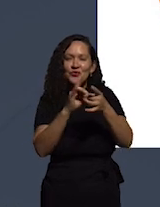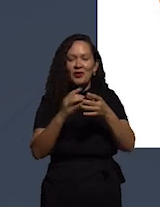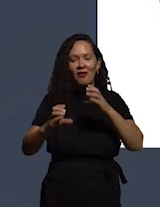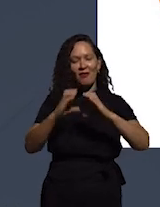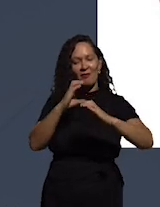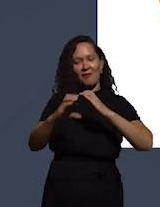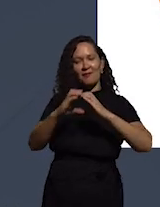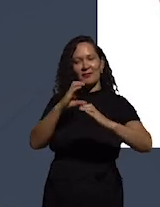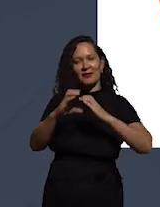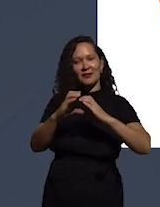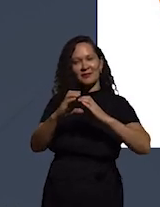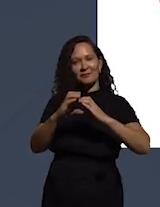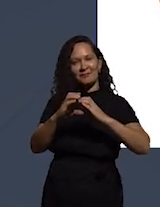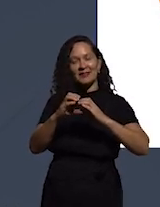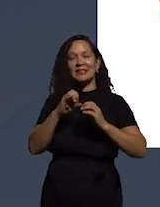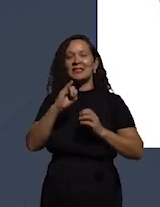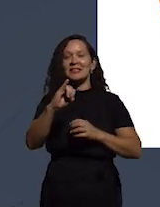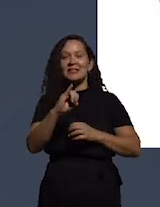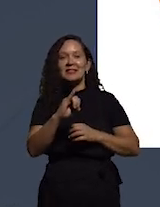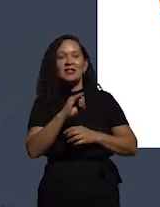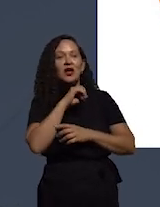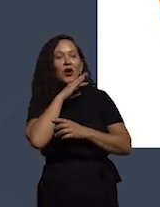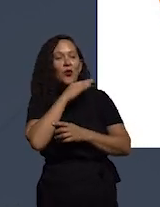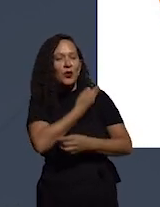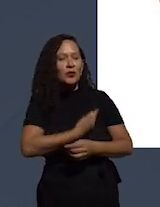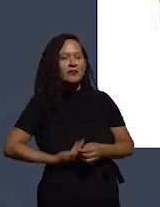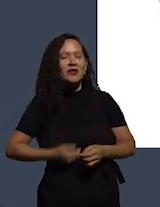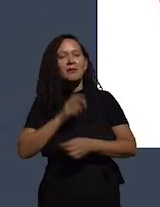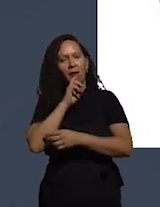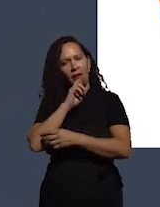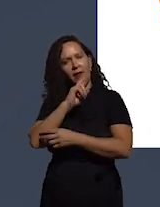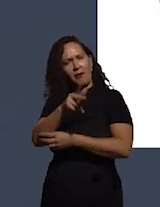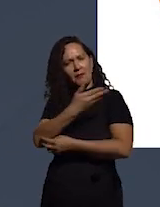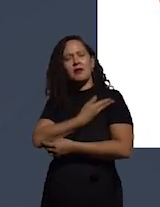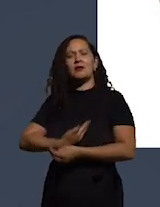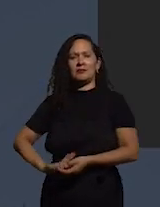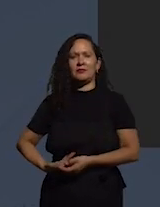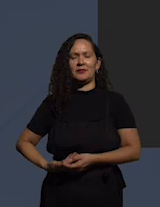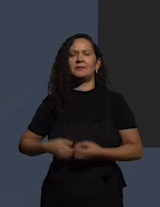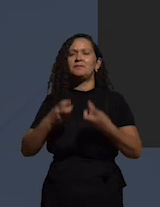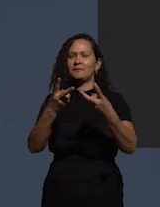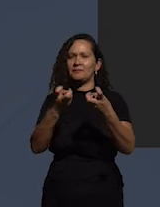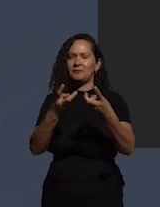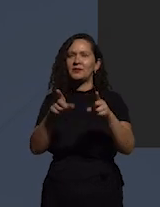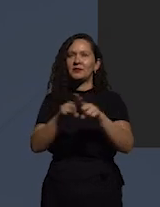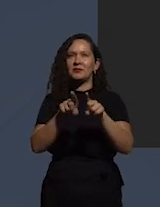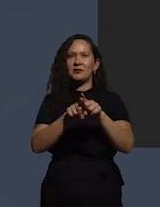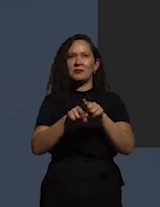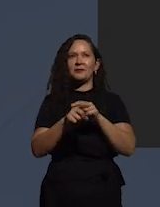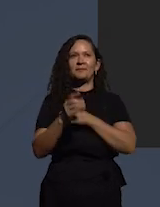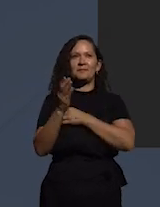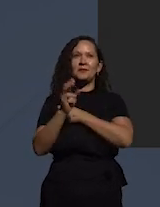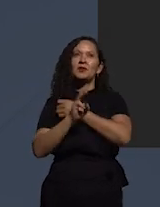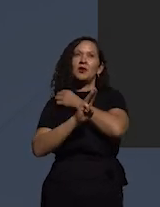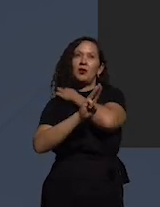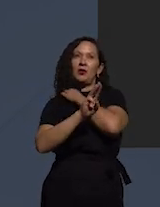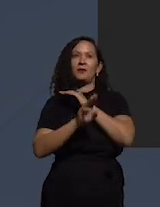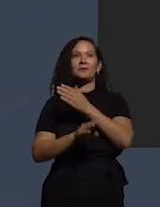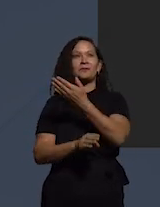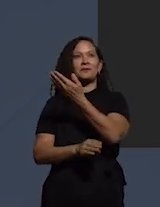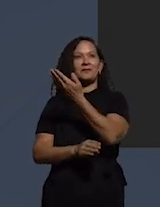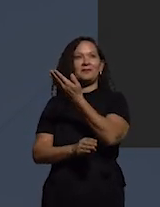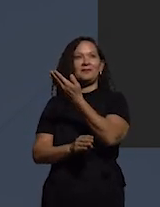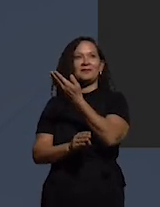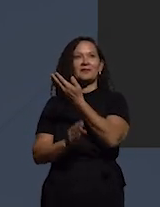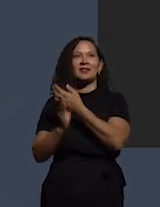para poder protestar se alguma coisa estiver errada no governo e vocês vão perceber esse índex aqui no www.integrity